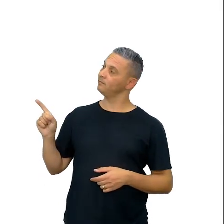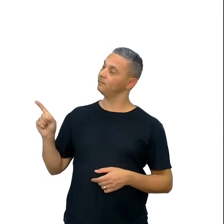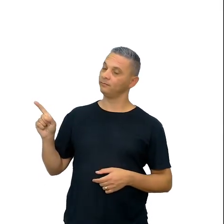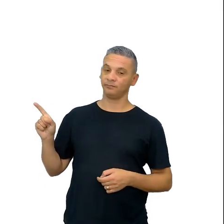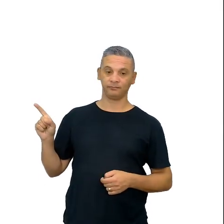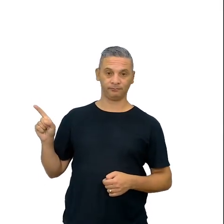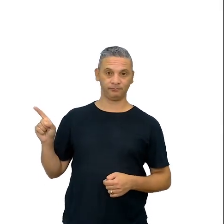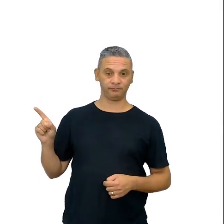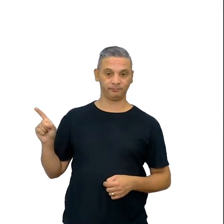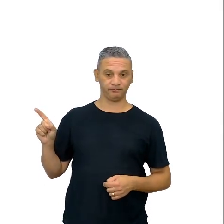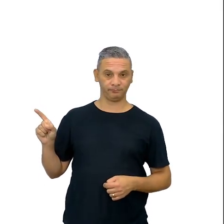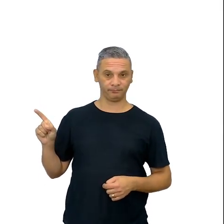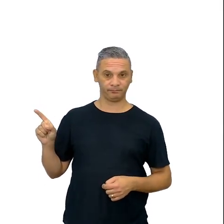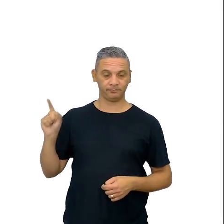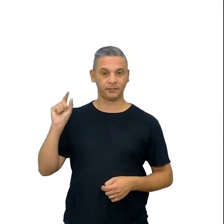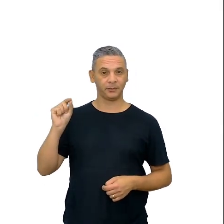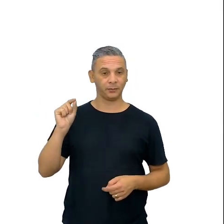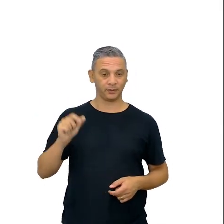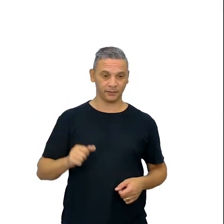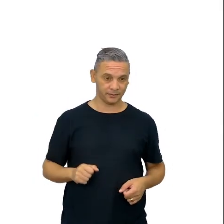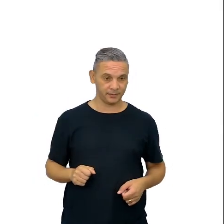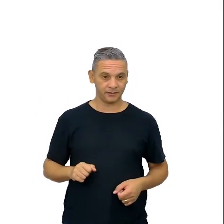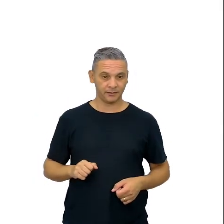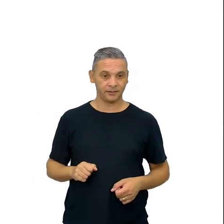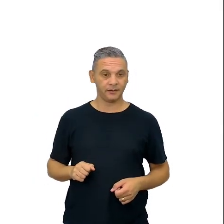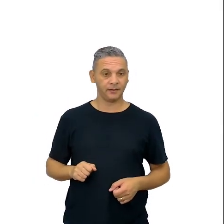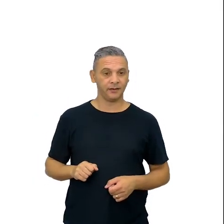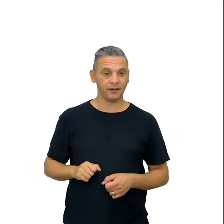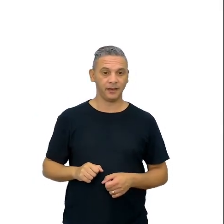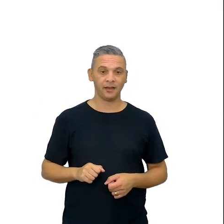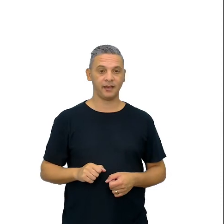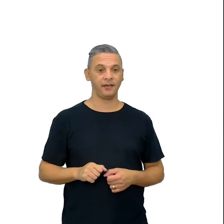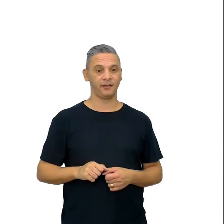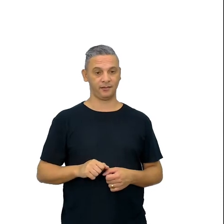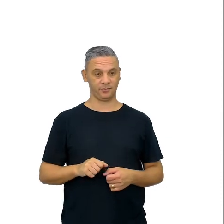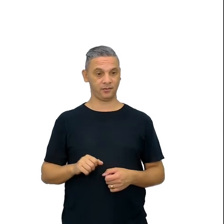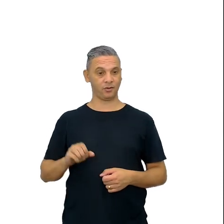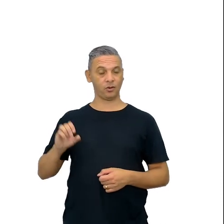vocês. O artigo científico é de Oliveira, são